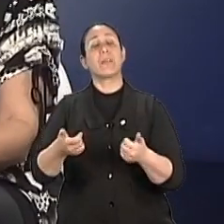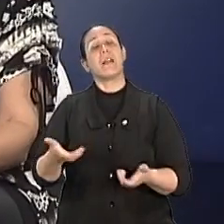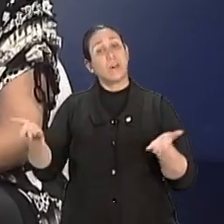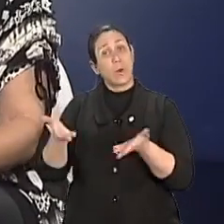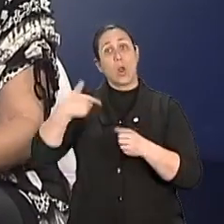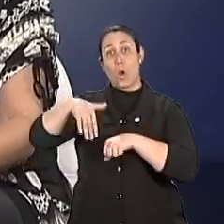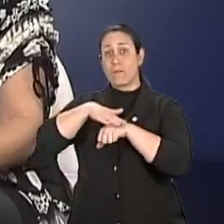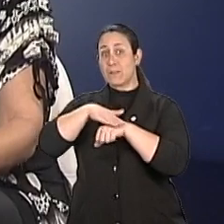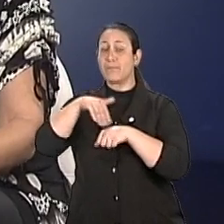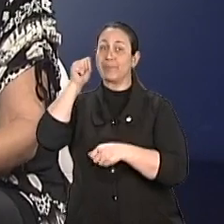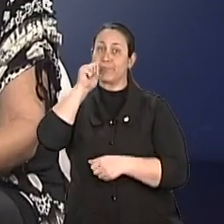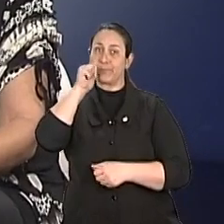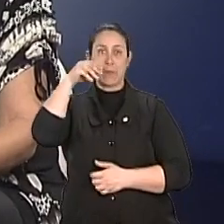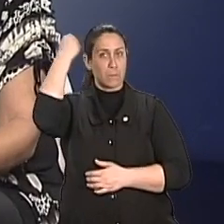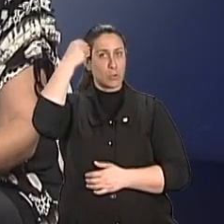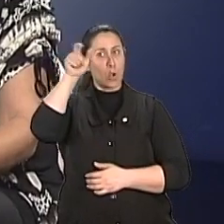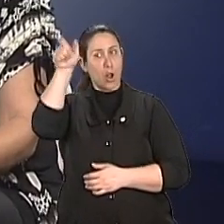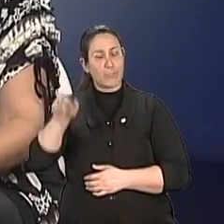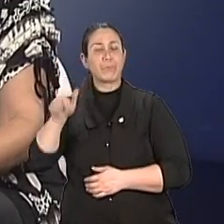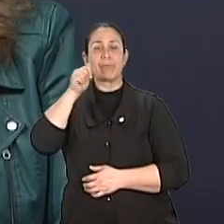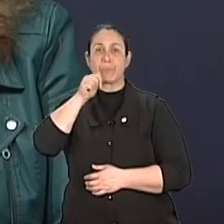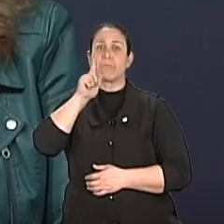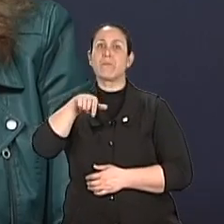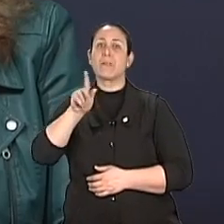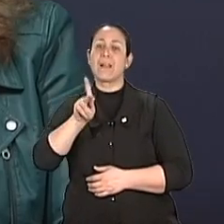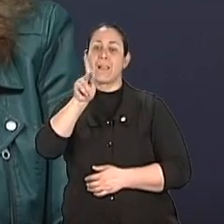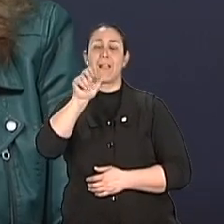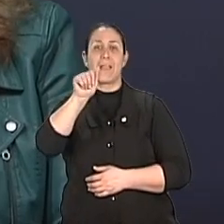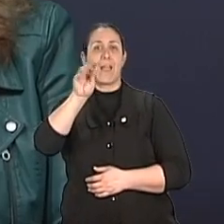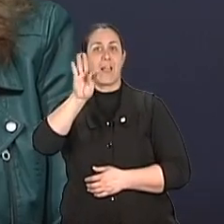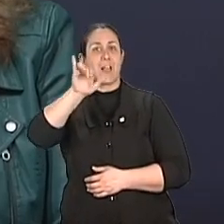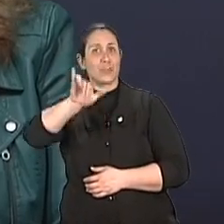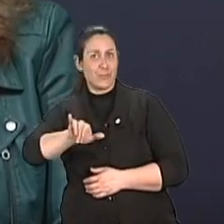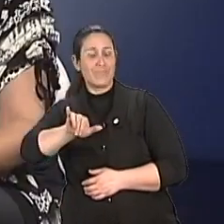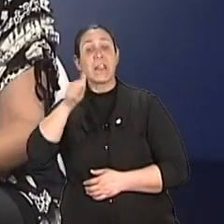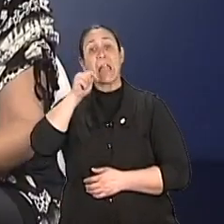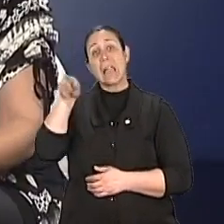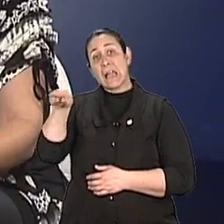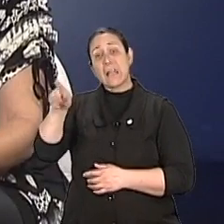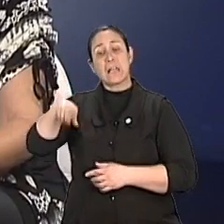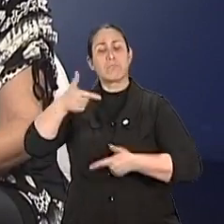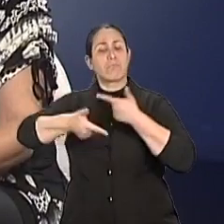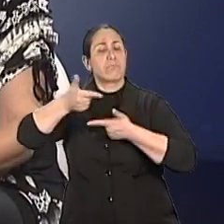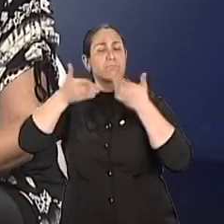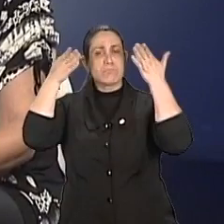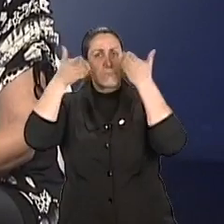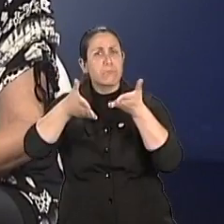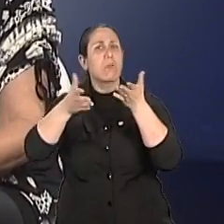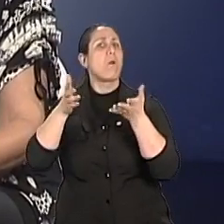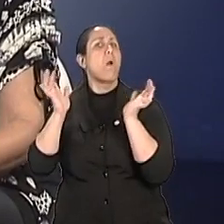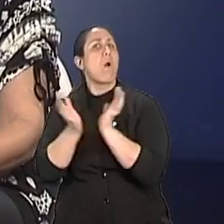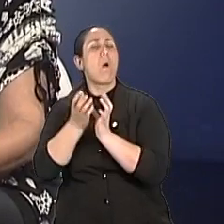com a psicóloga e também terapeuta de família, Cate Ziegler Ias, sobre exatamente esta questão que está